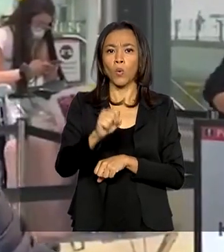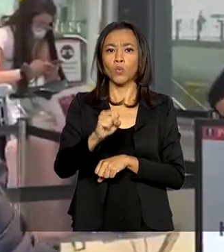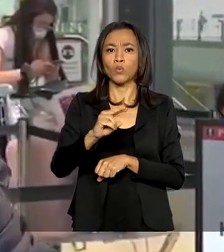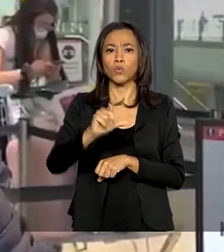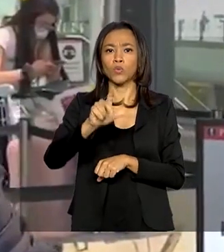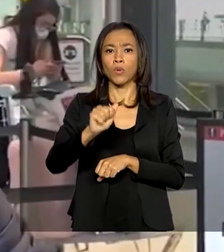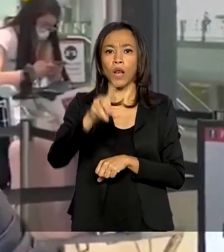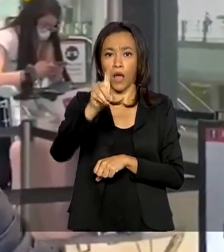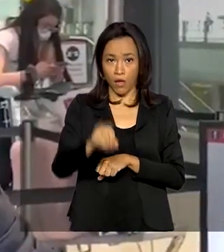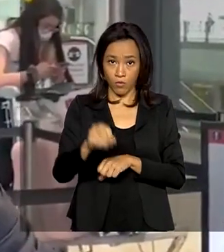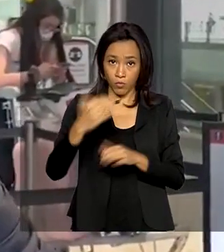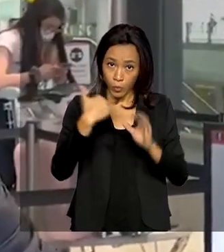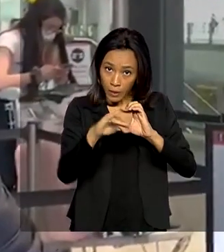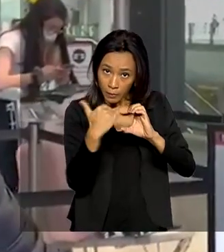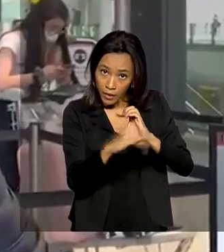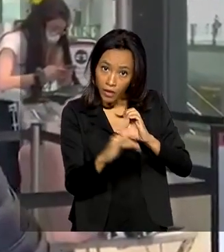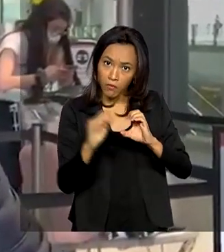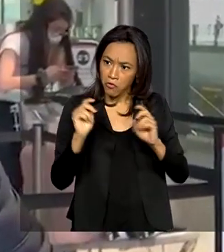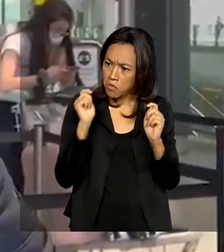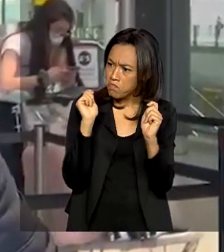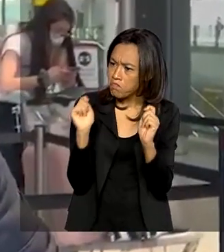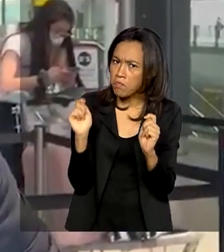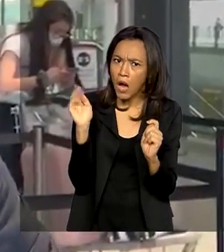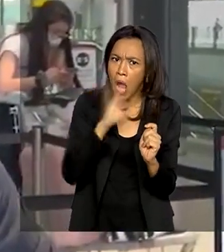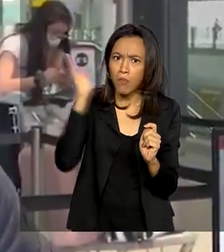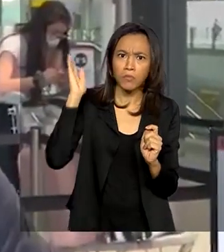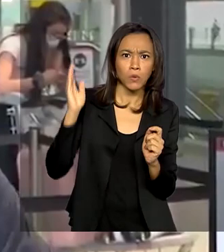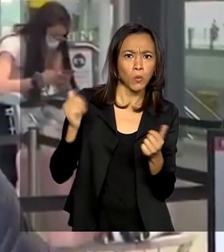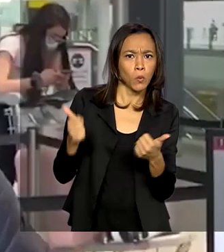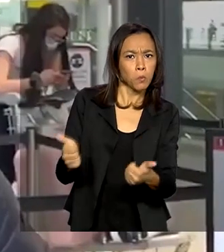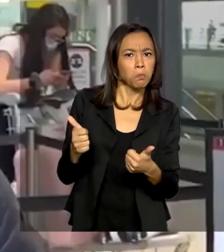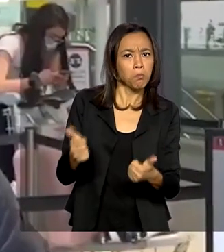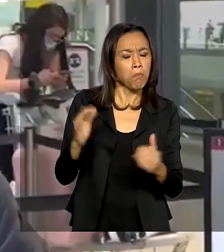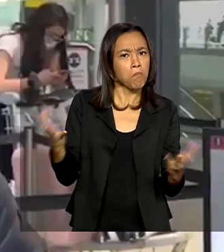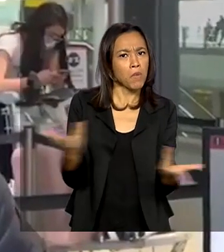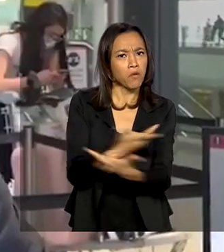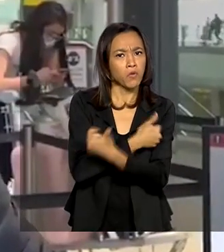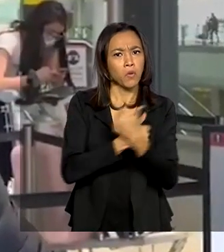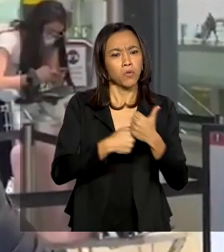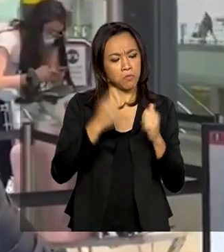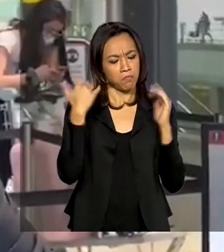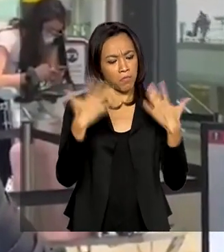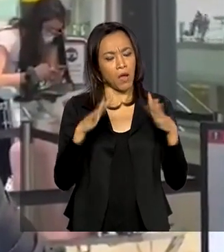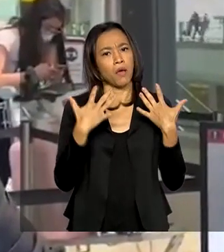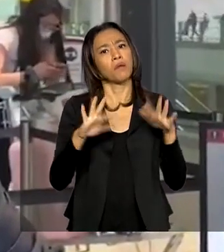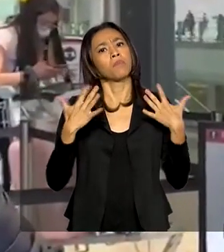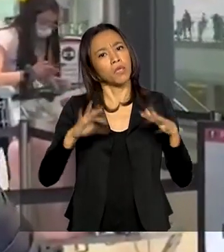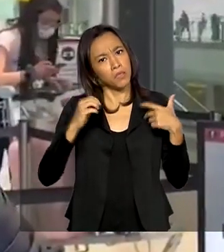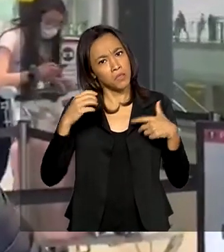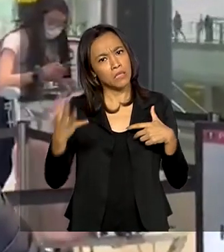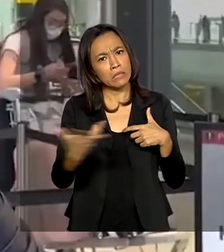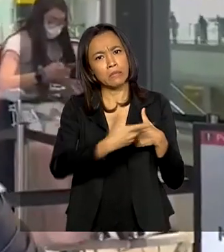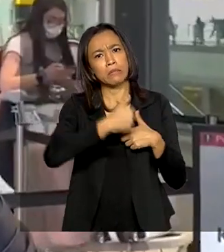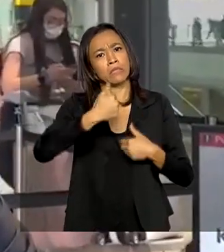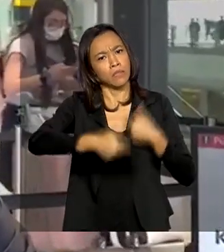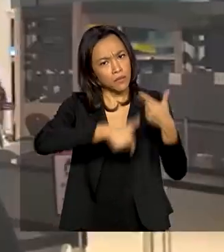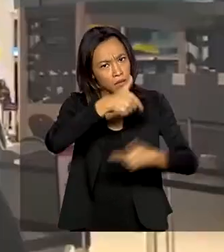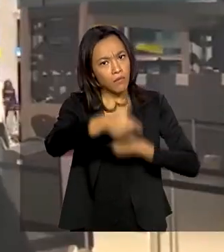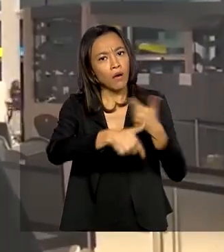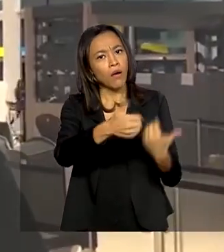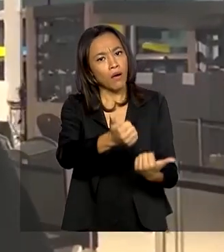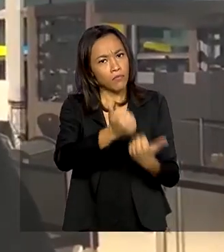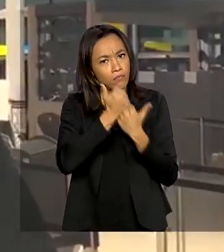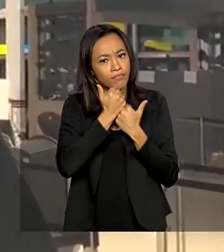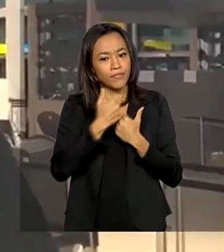foi de prontidão, foi maravilhoso. Eles estão de parabéns pelo excelente trabalho prestado.